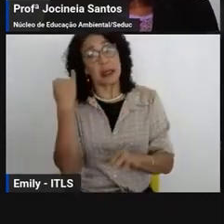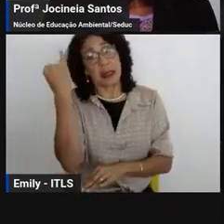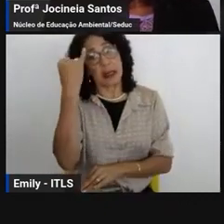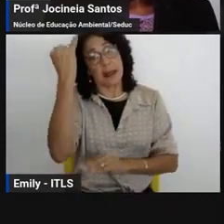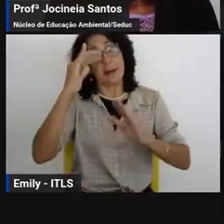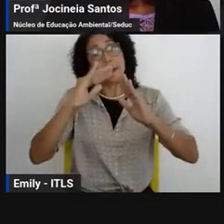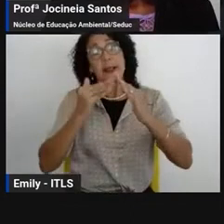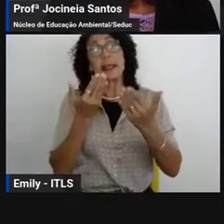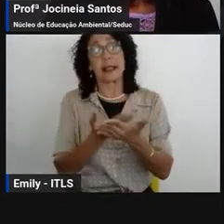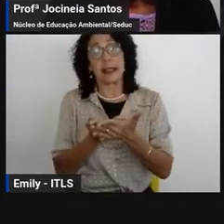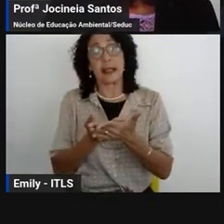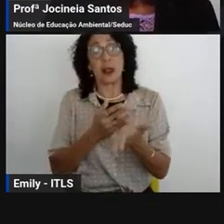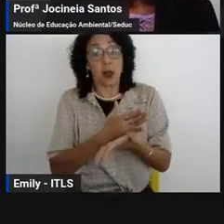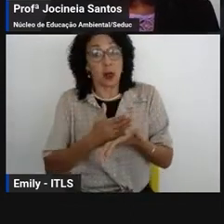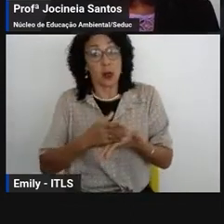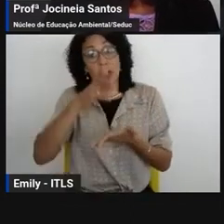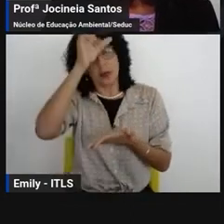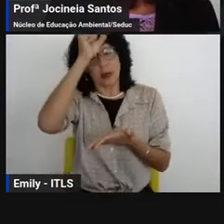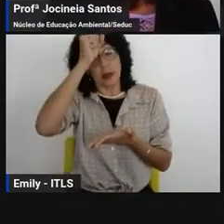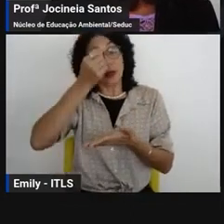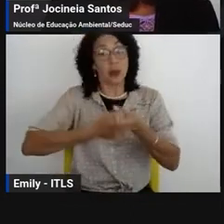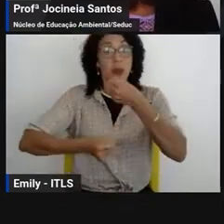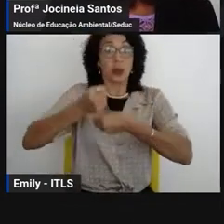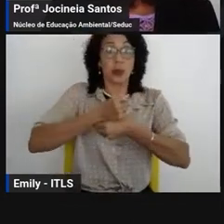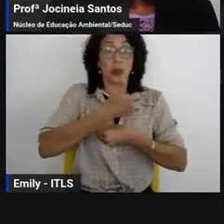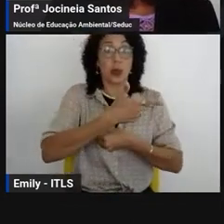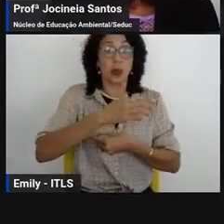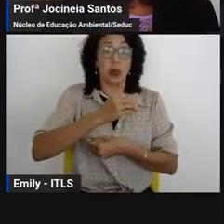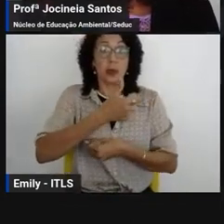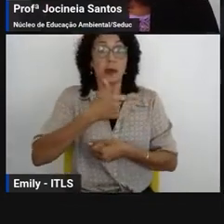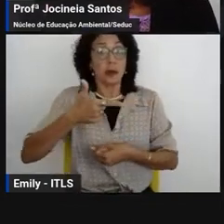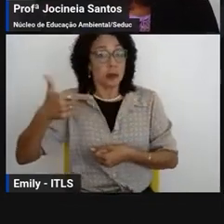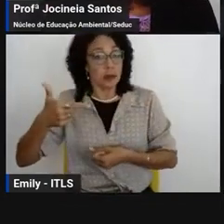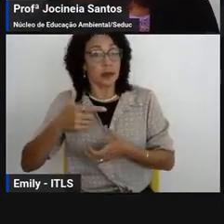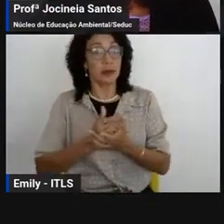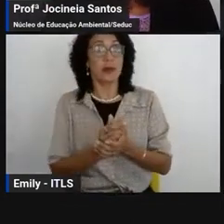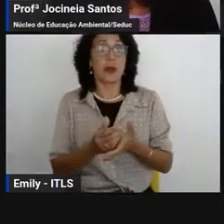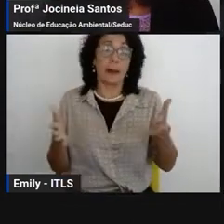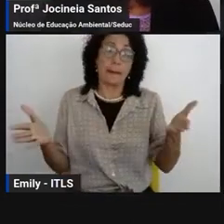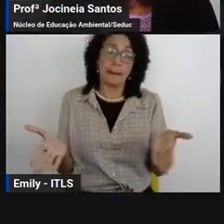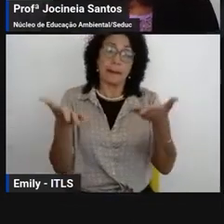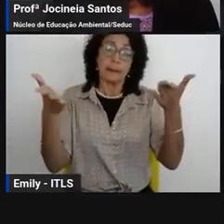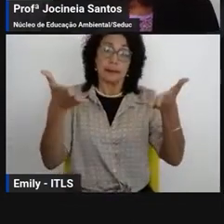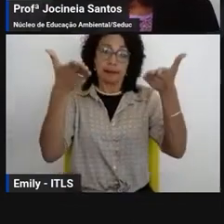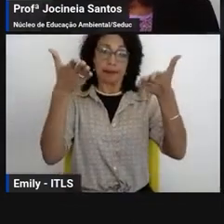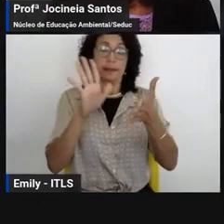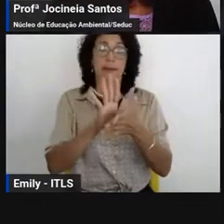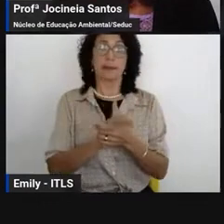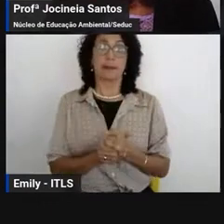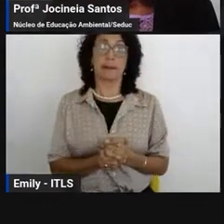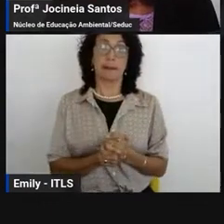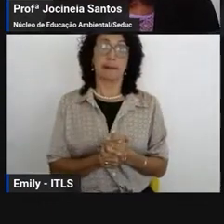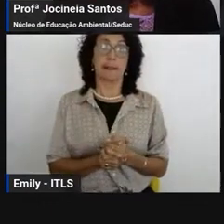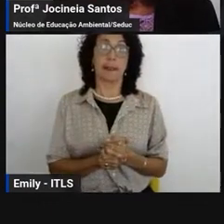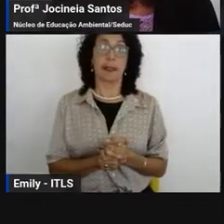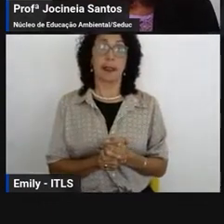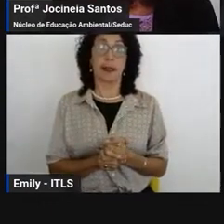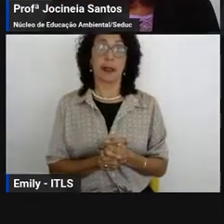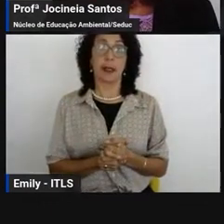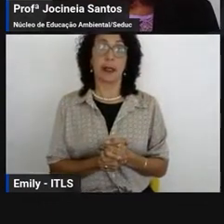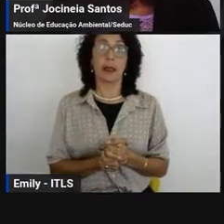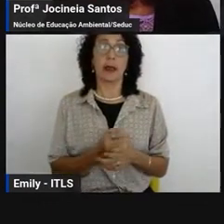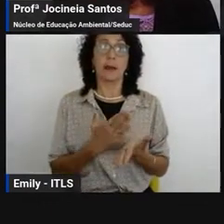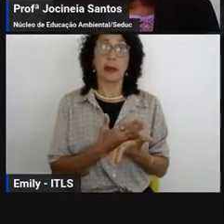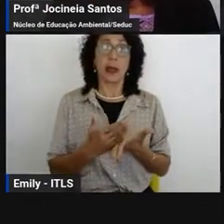campanha no ano de 2002 2022 perdão foi promover a campanha da Ecoponto Escola